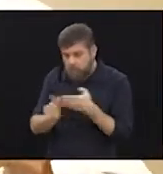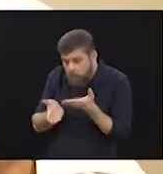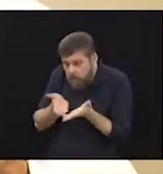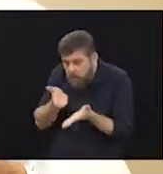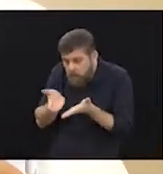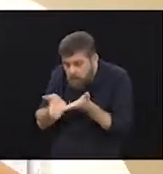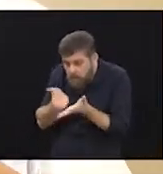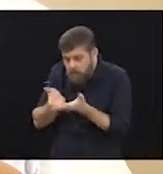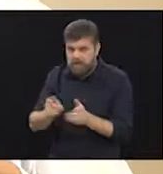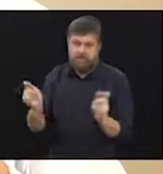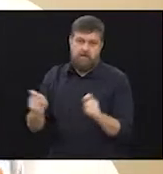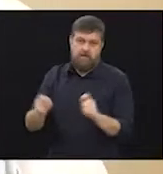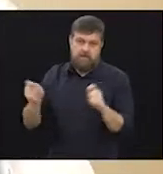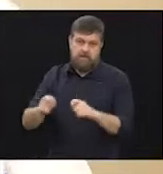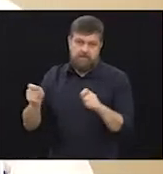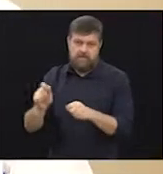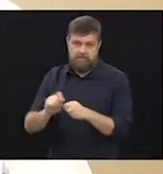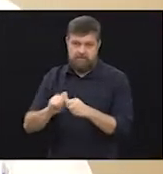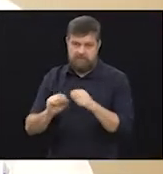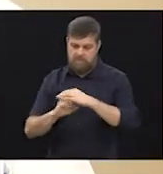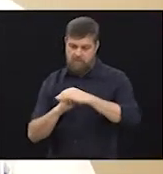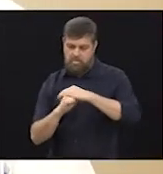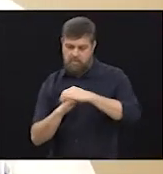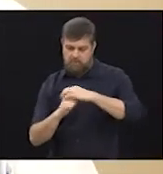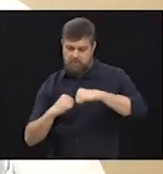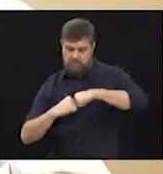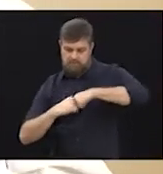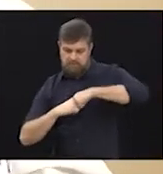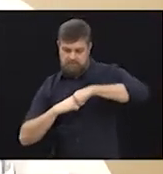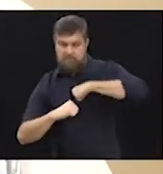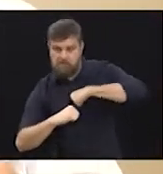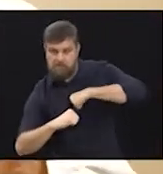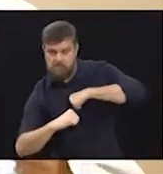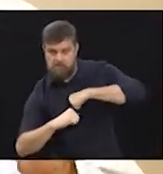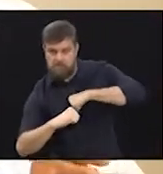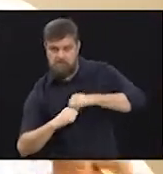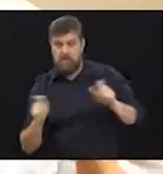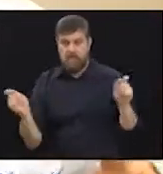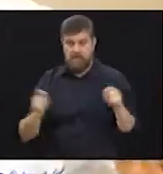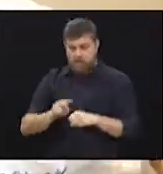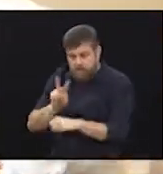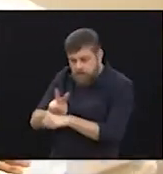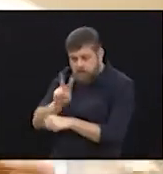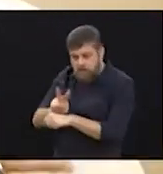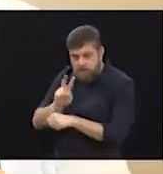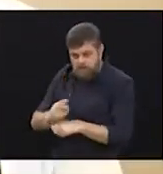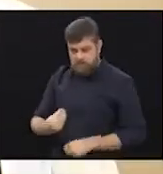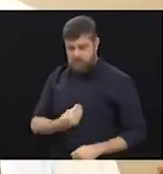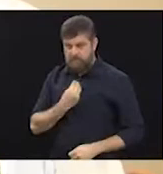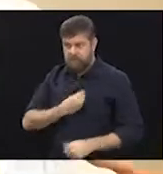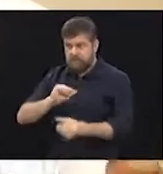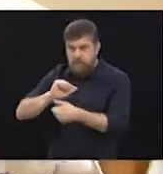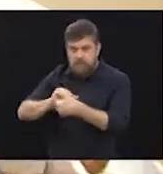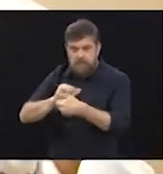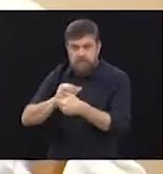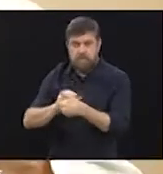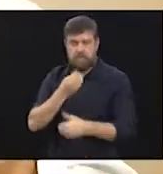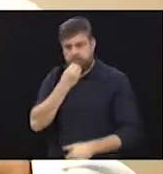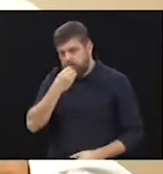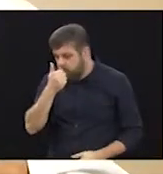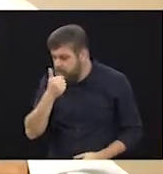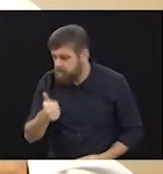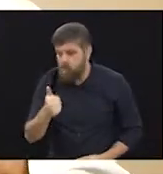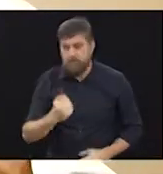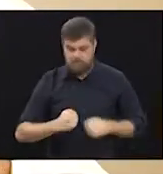você evita que deformidades, né? O tratamento faz com que o paciente tenha qualidade de vida boa e que aquela